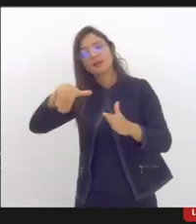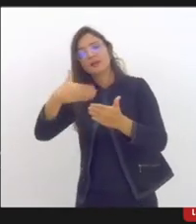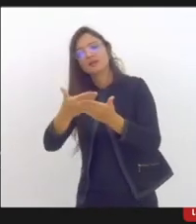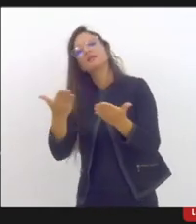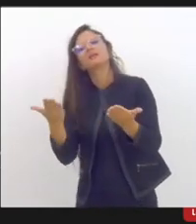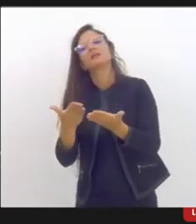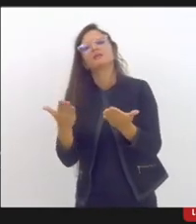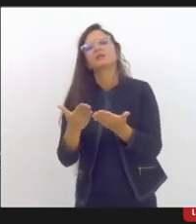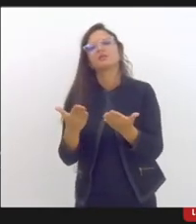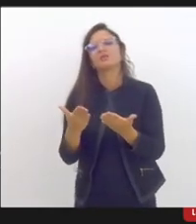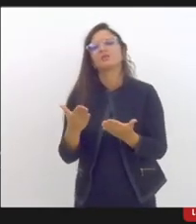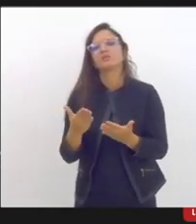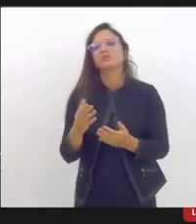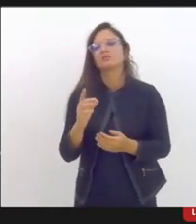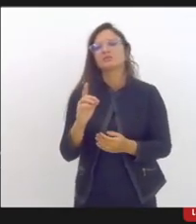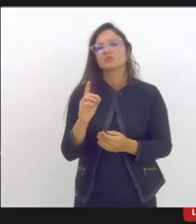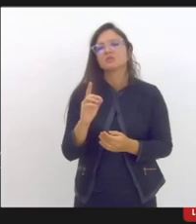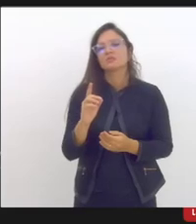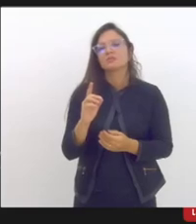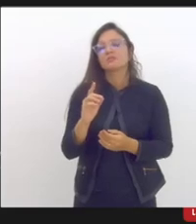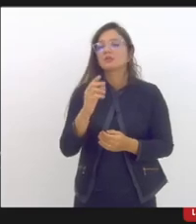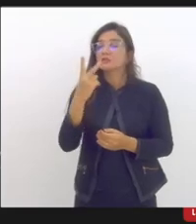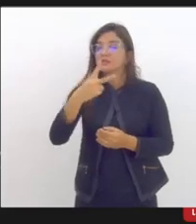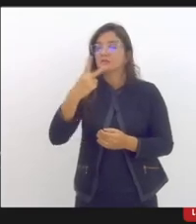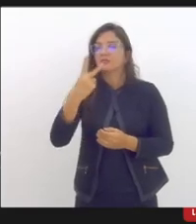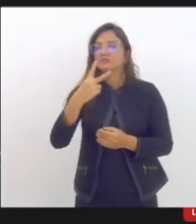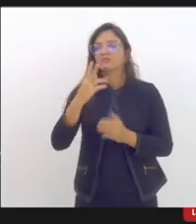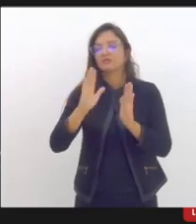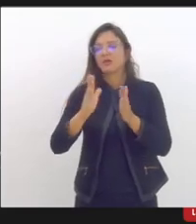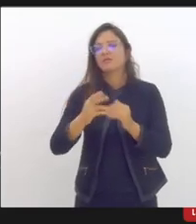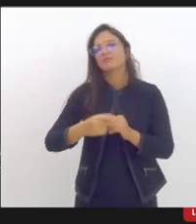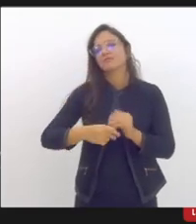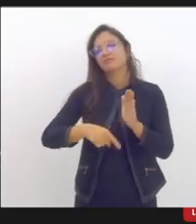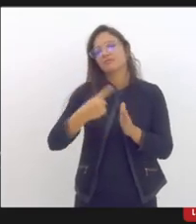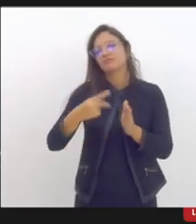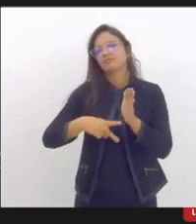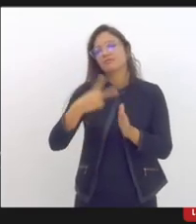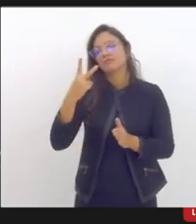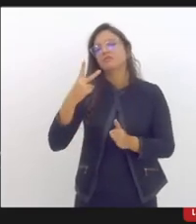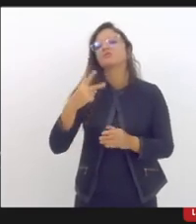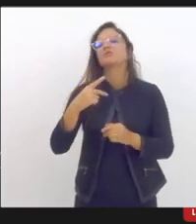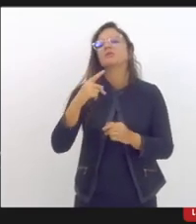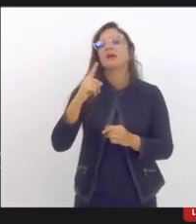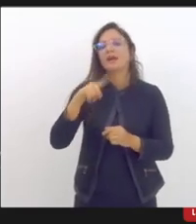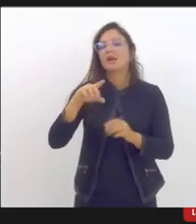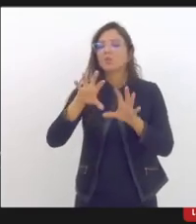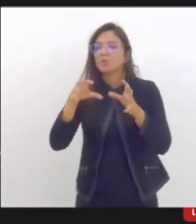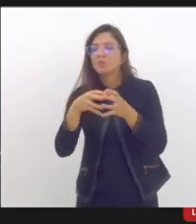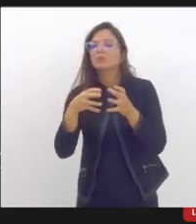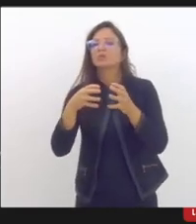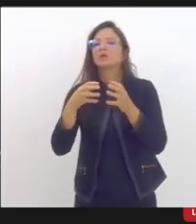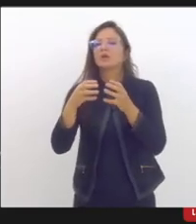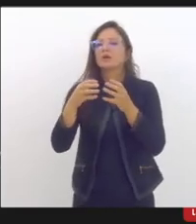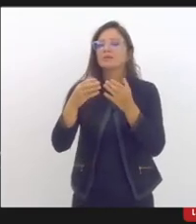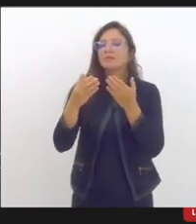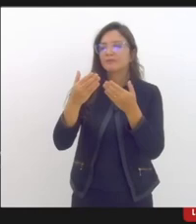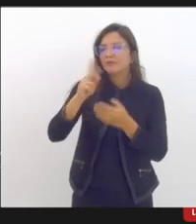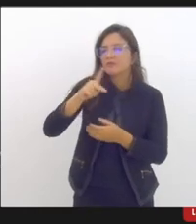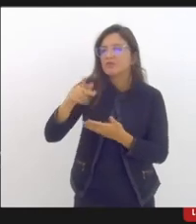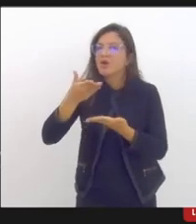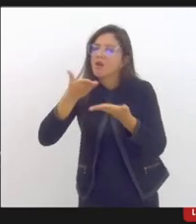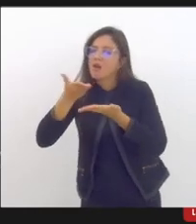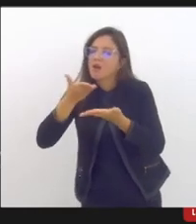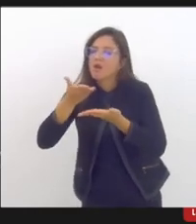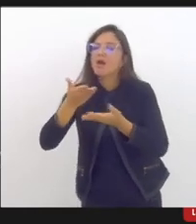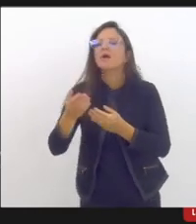né? Nós lançamos isso no segundo COC. Então, a gente fomentou para que as escolas aproveitassem os momentos de conselho